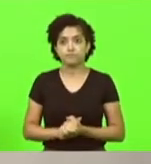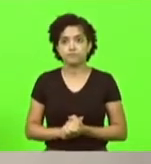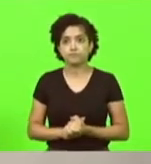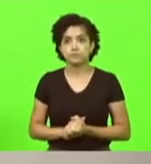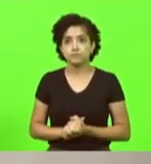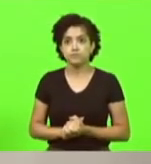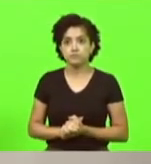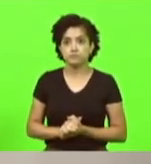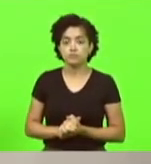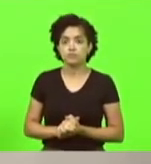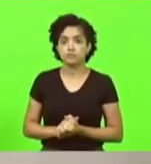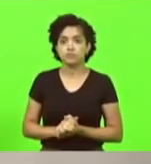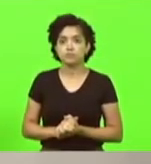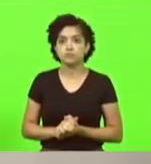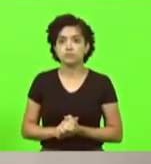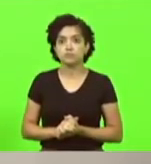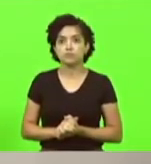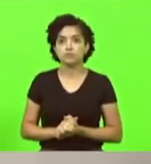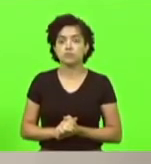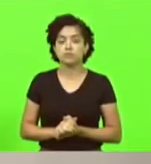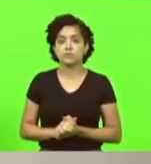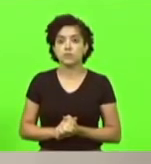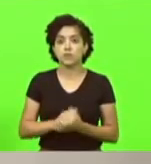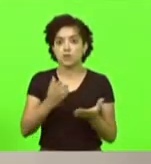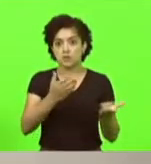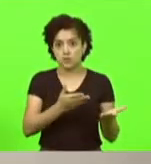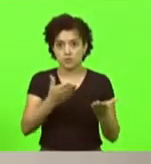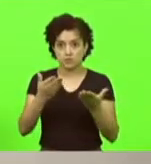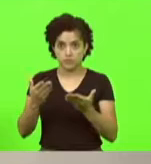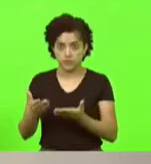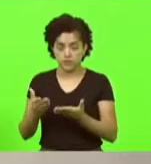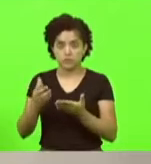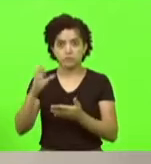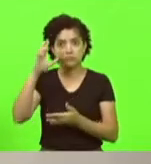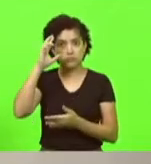os senhores deputados, Ricardo Alba,